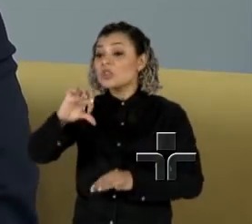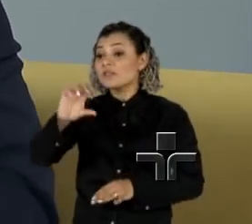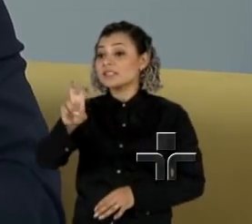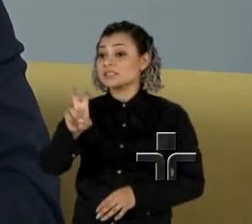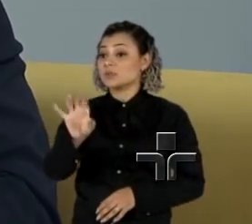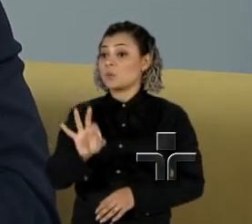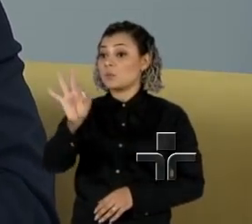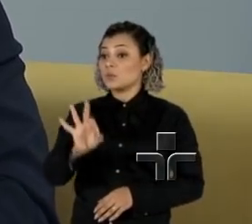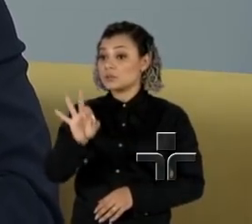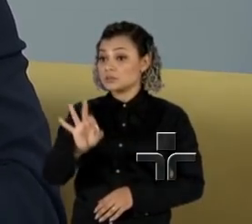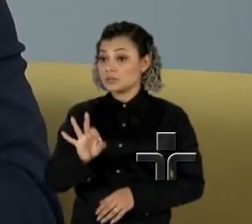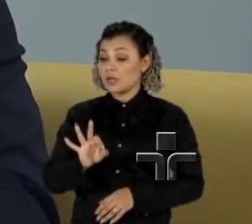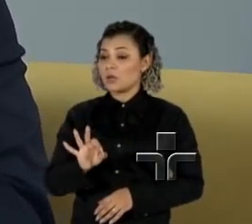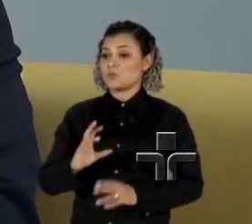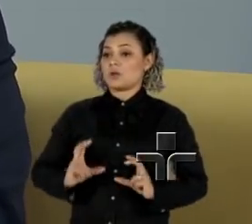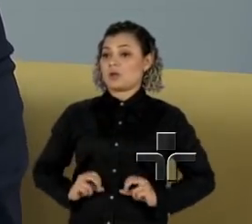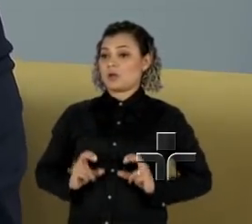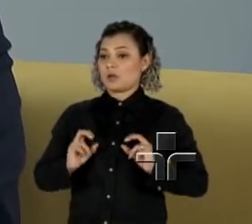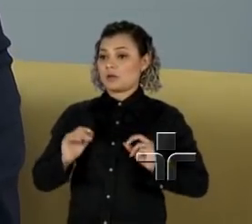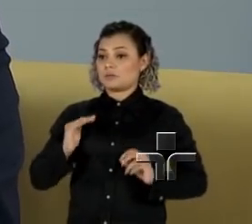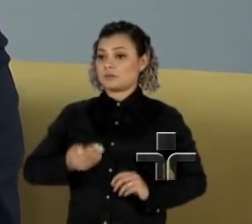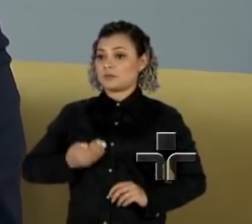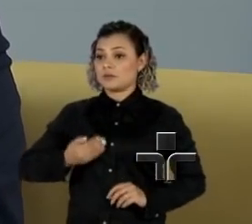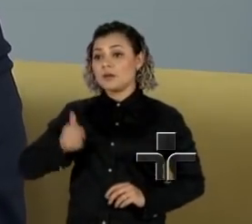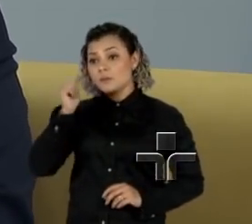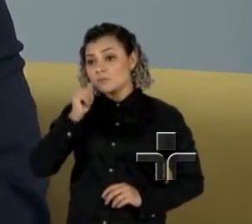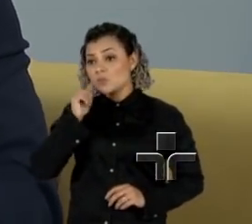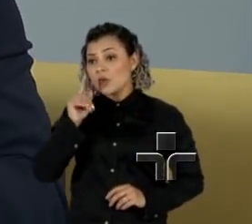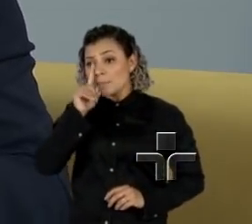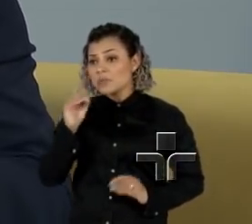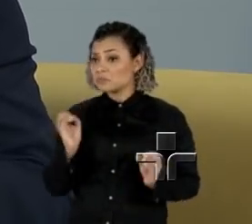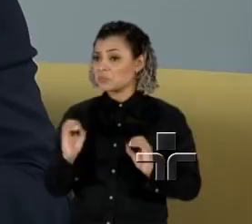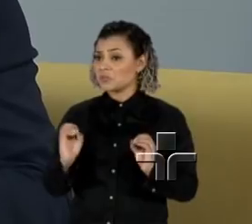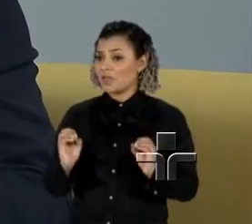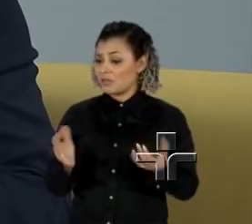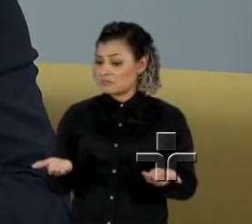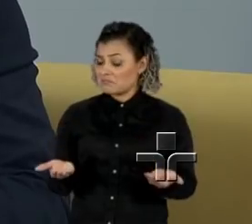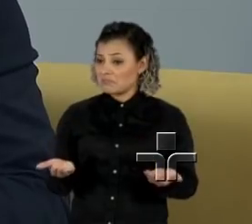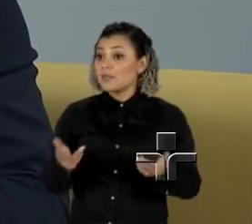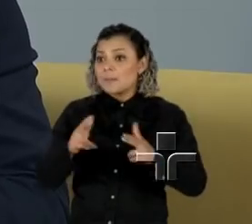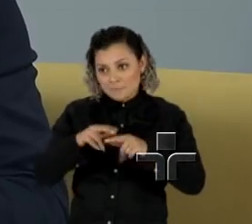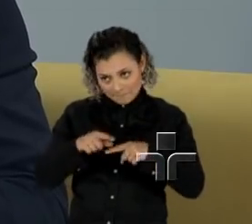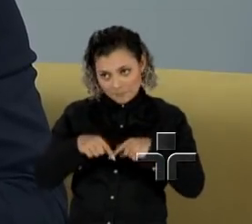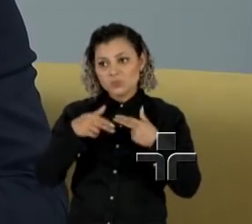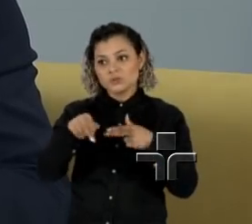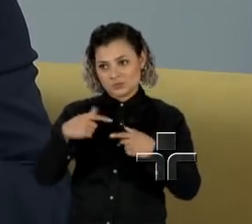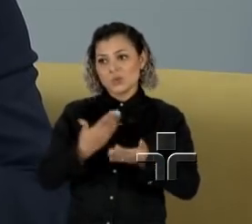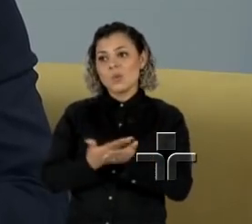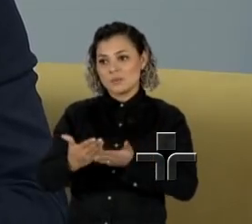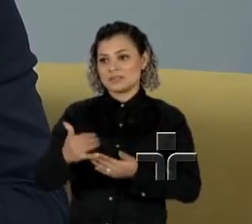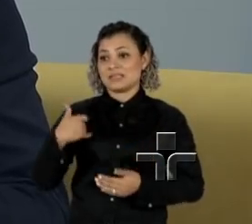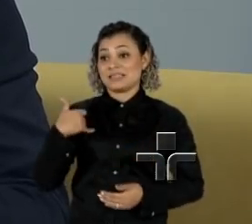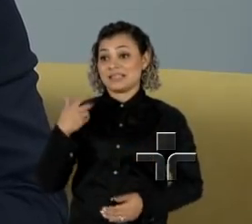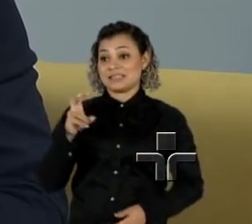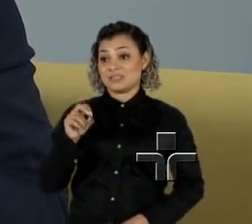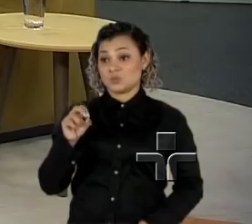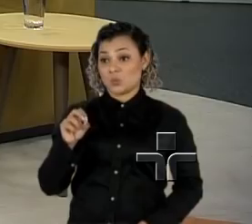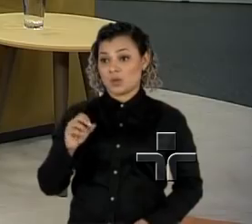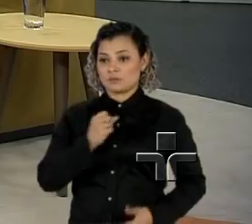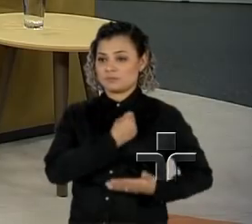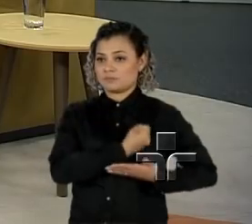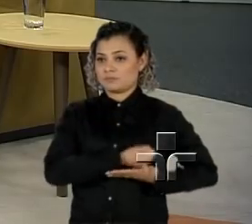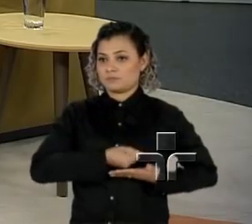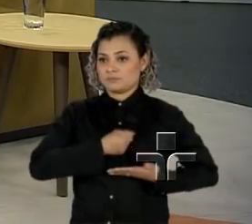% dos cânceres de mama acontecem em mulheres de baixo risco. Essas mulheres, então, devem começar a mamografia aos 50 anos de idade,